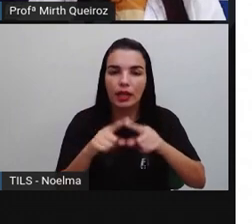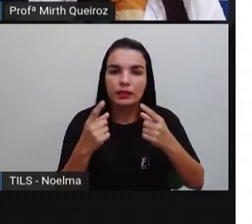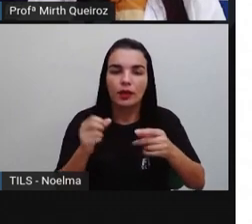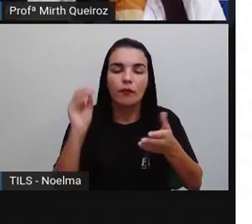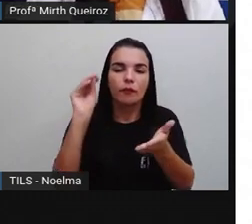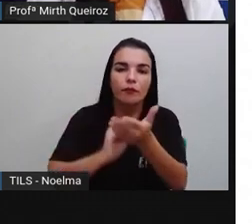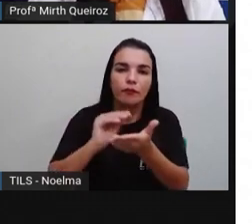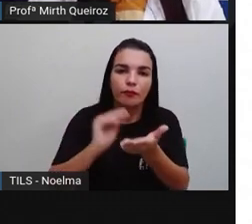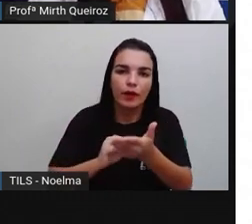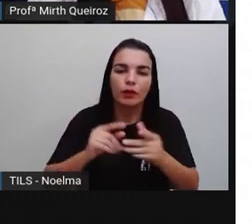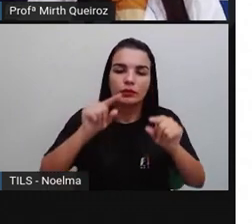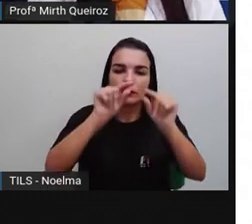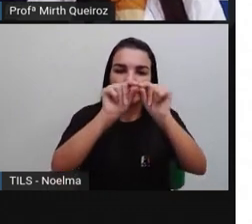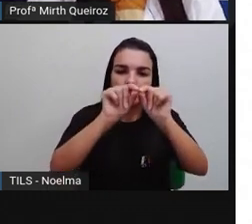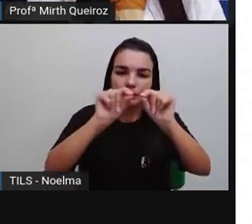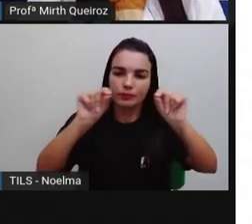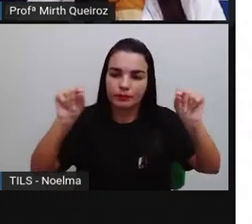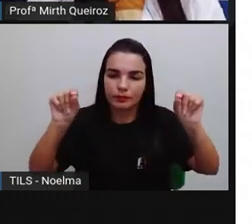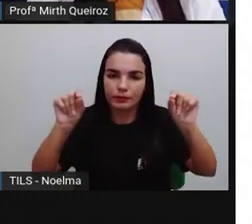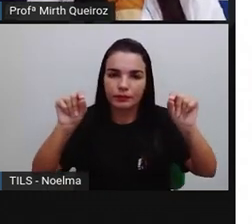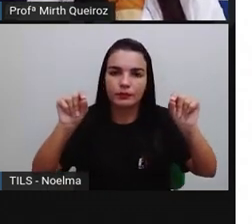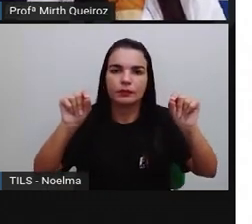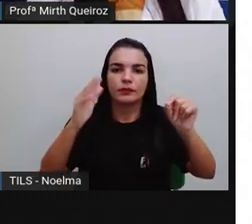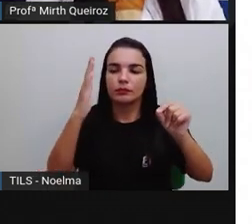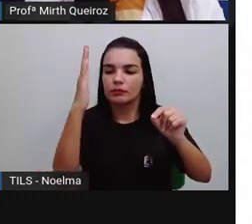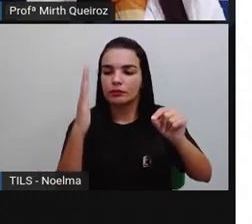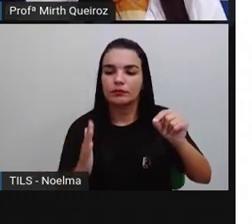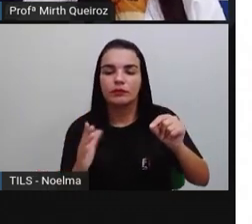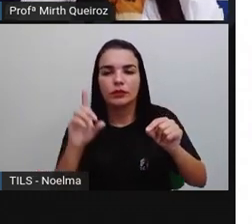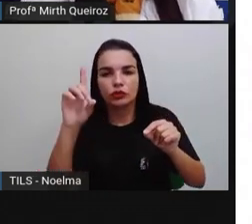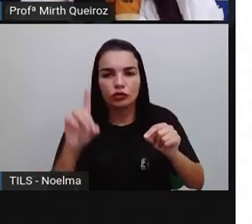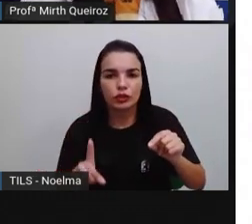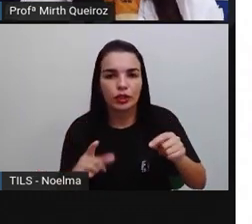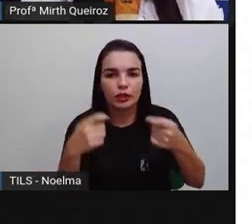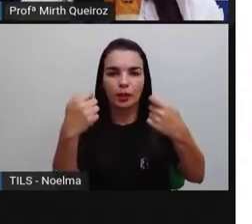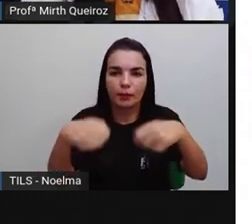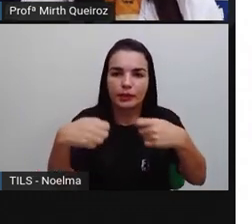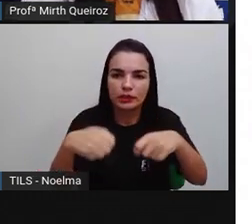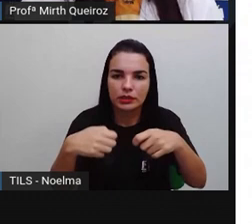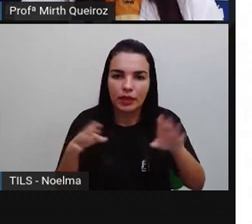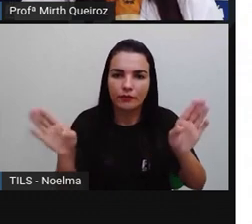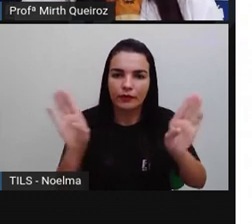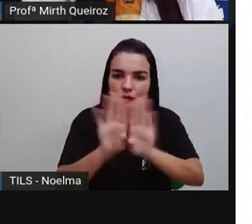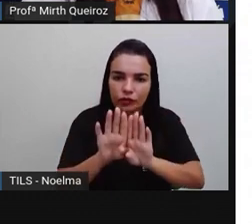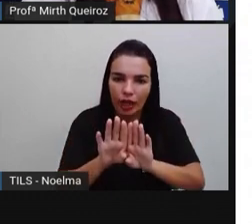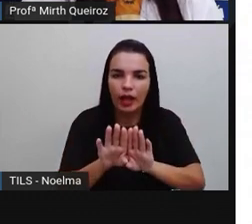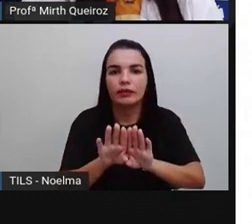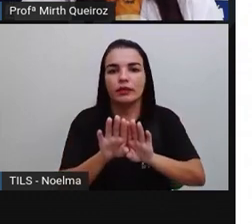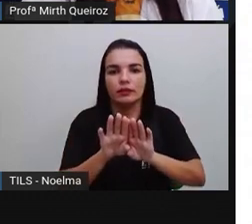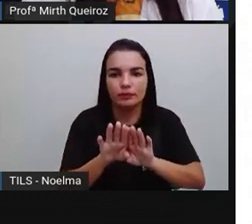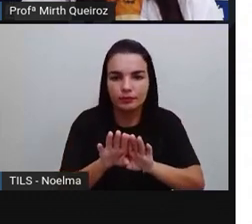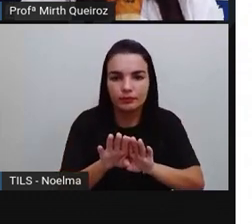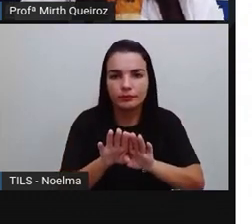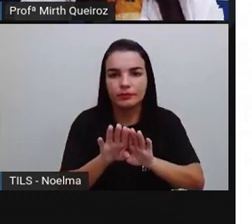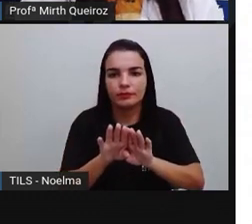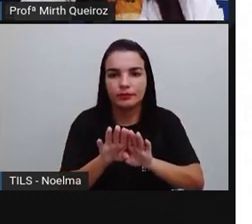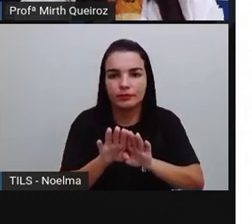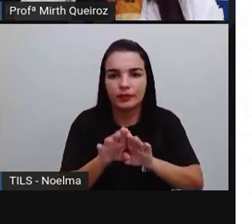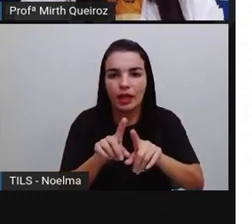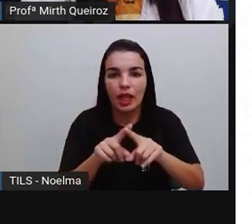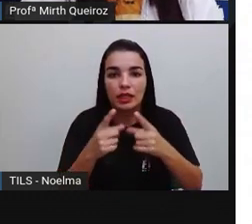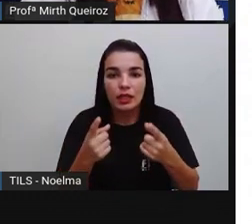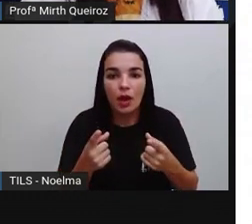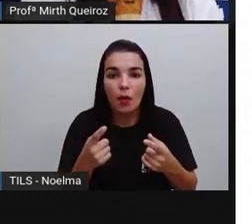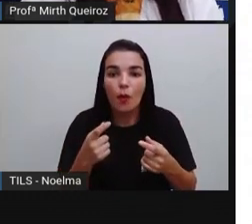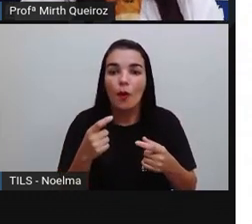um segmento de reta aqui no lado direito para que seja fechado, né? Então,